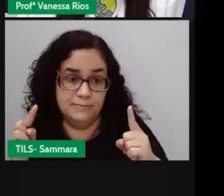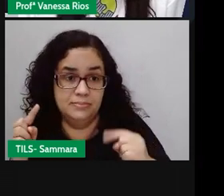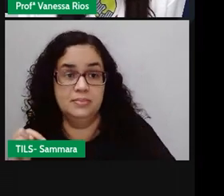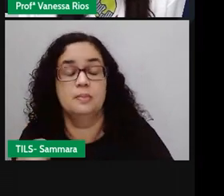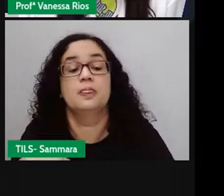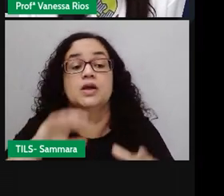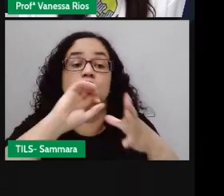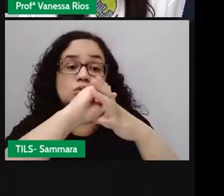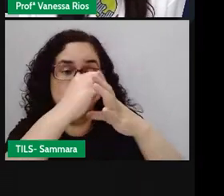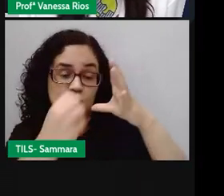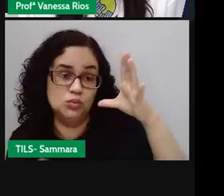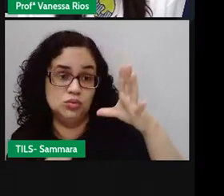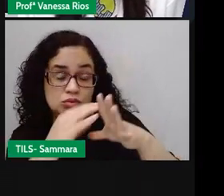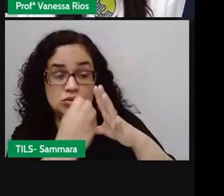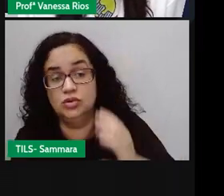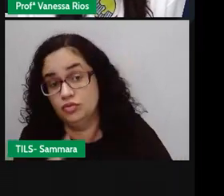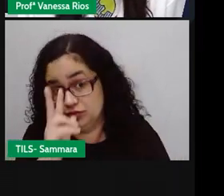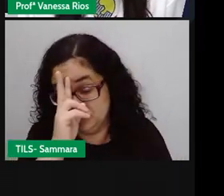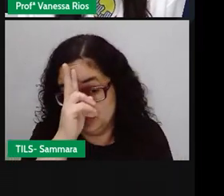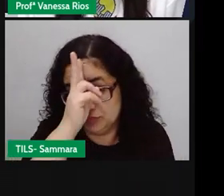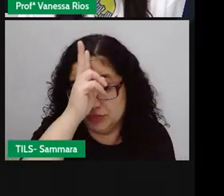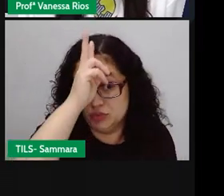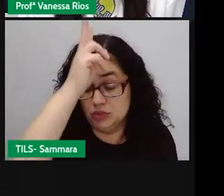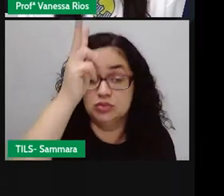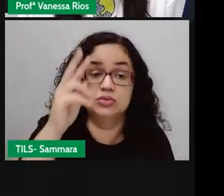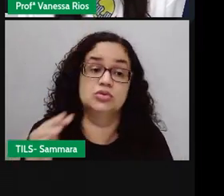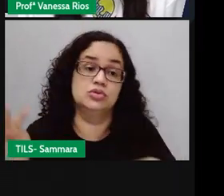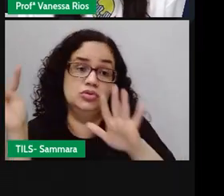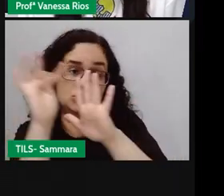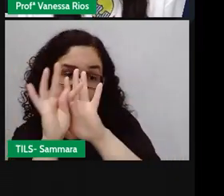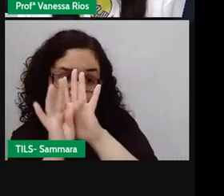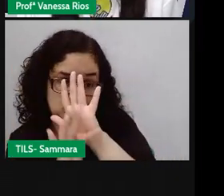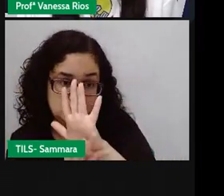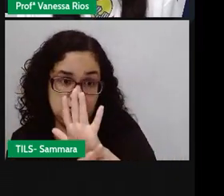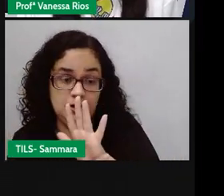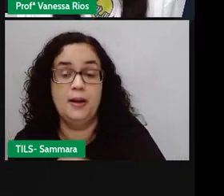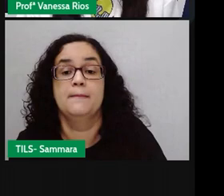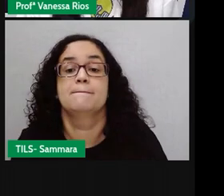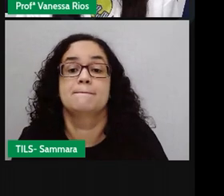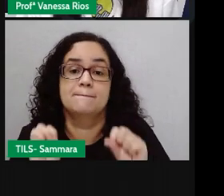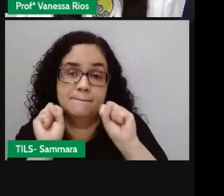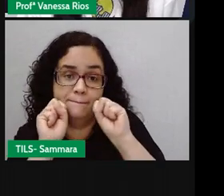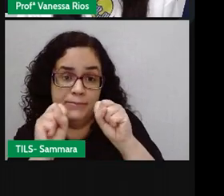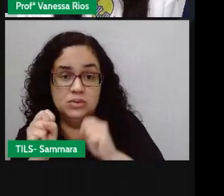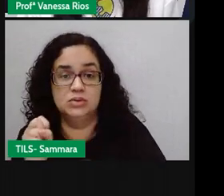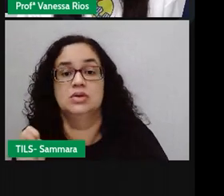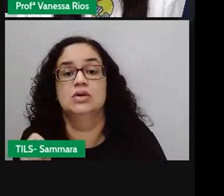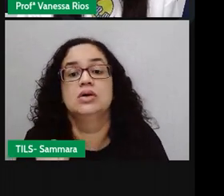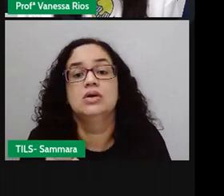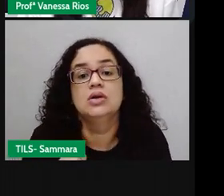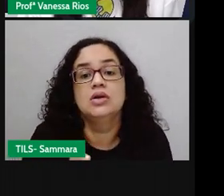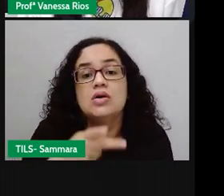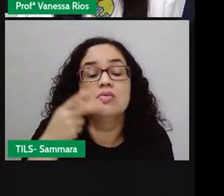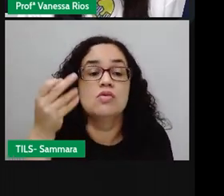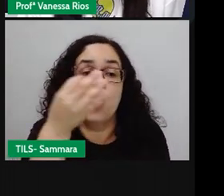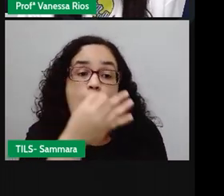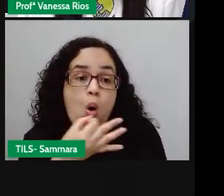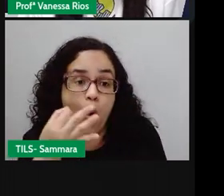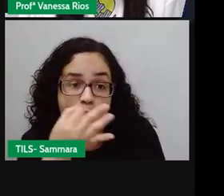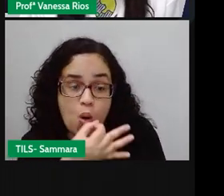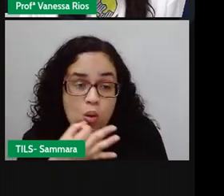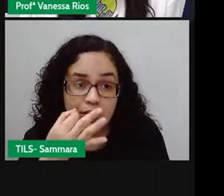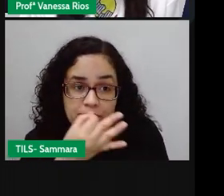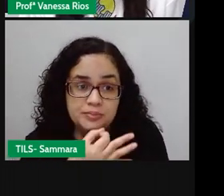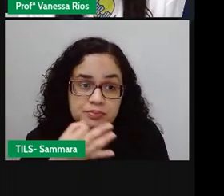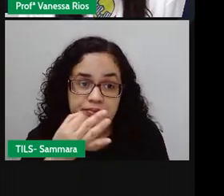uma característica marcante desse gênero textual é o fato de eles poderem ser contados de forma oral e